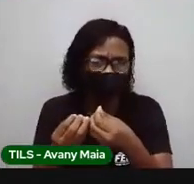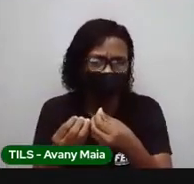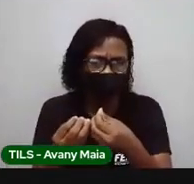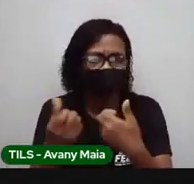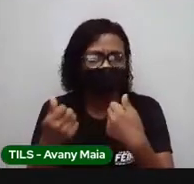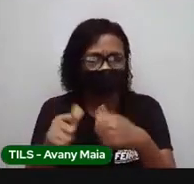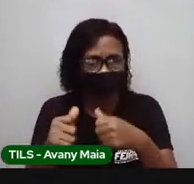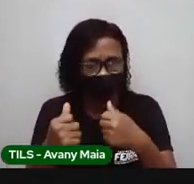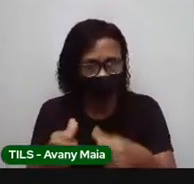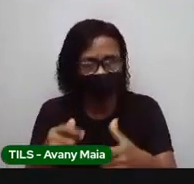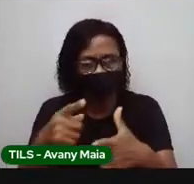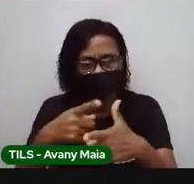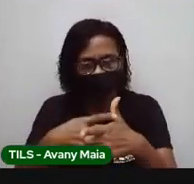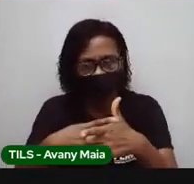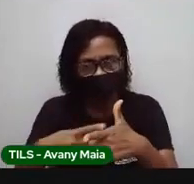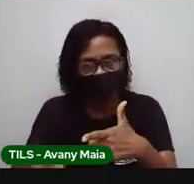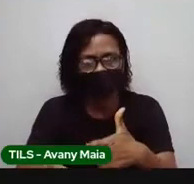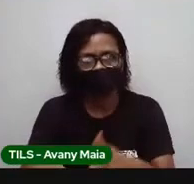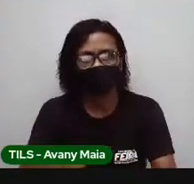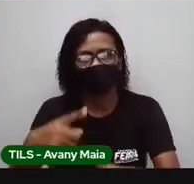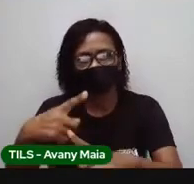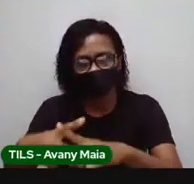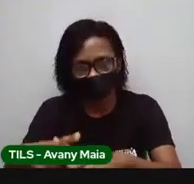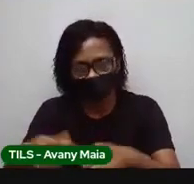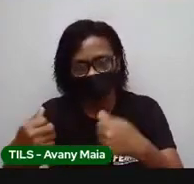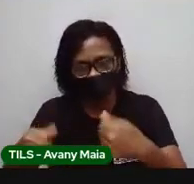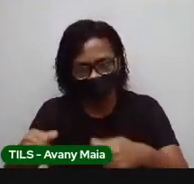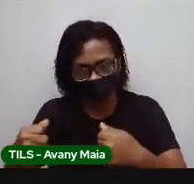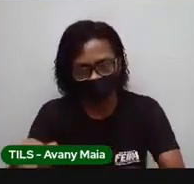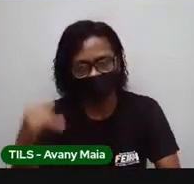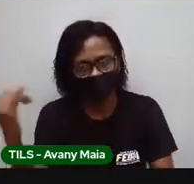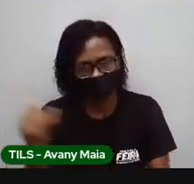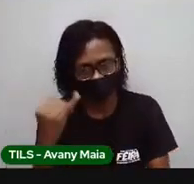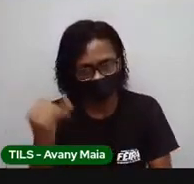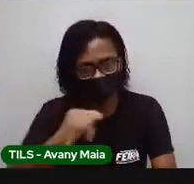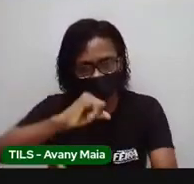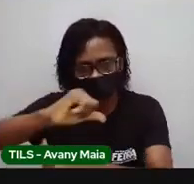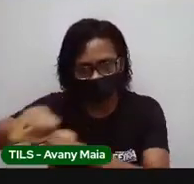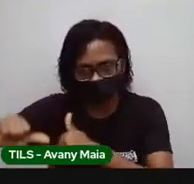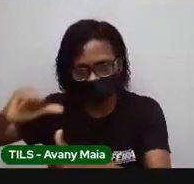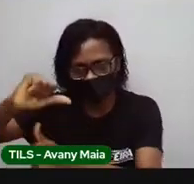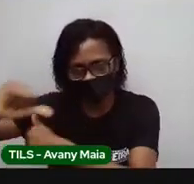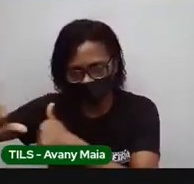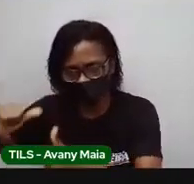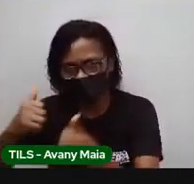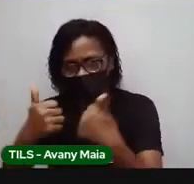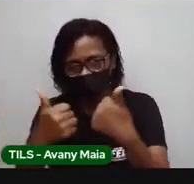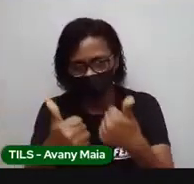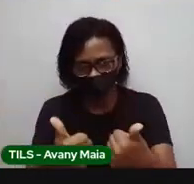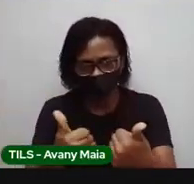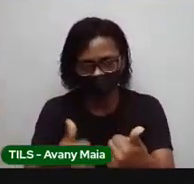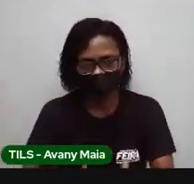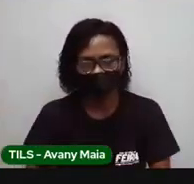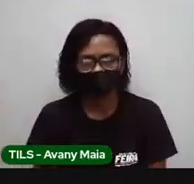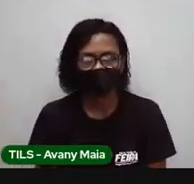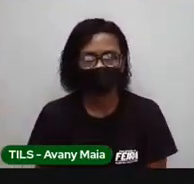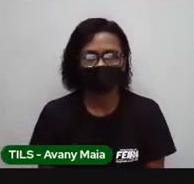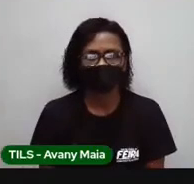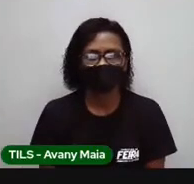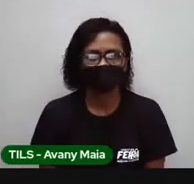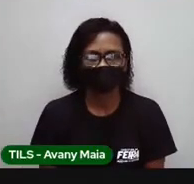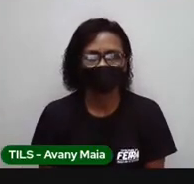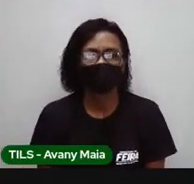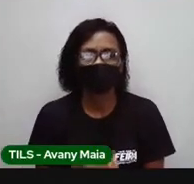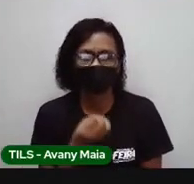em watts, hora, e vai fazer com que ele fique em quilowatts, hora. Tá? O